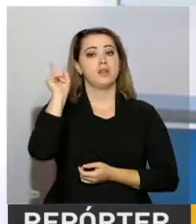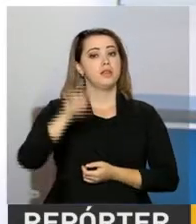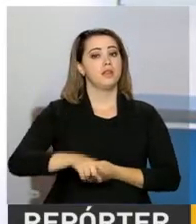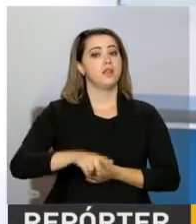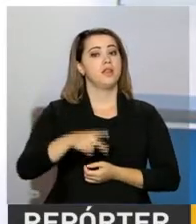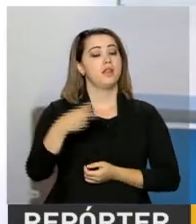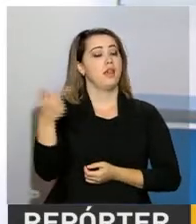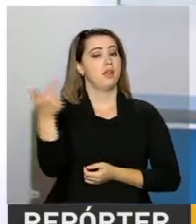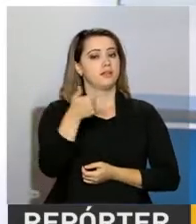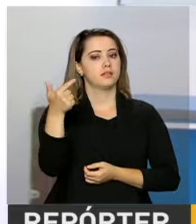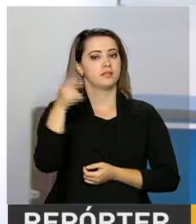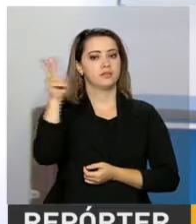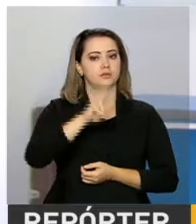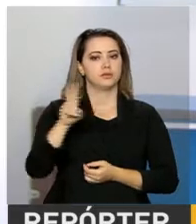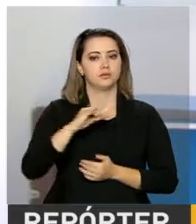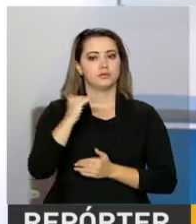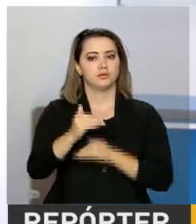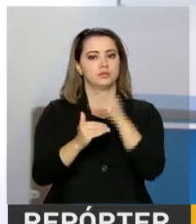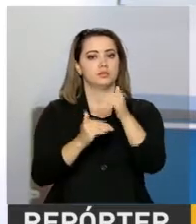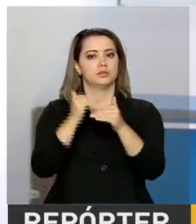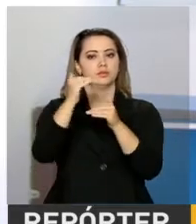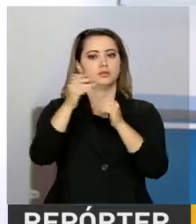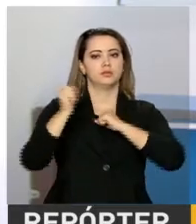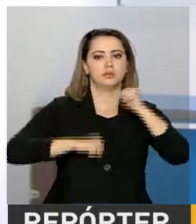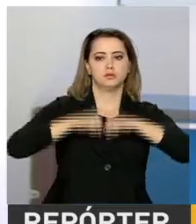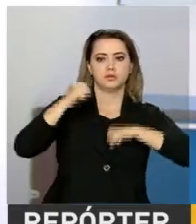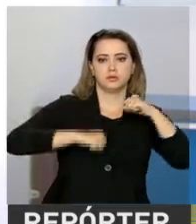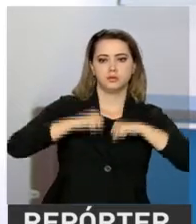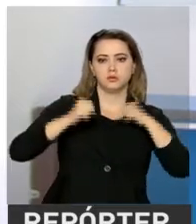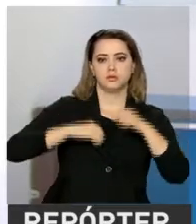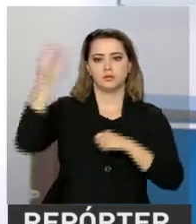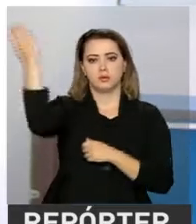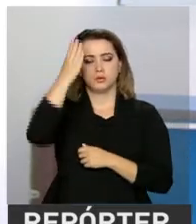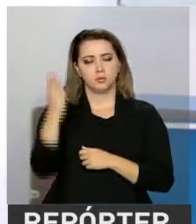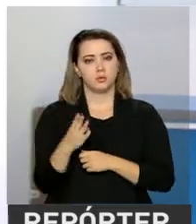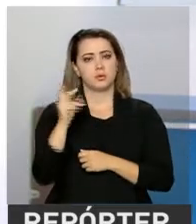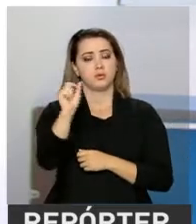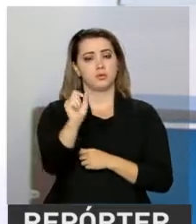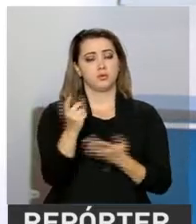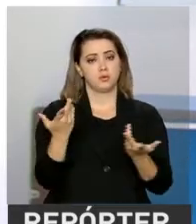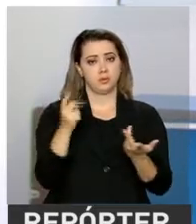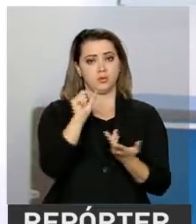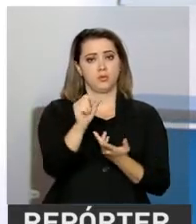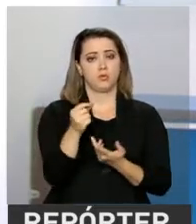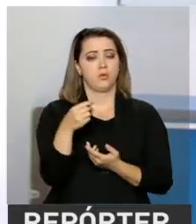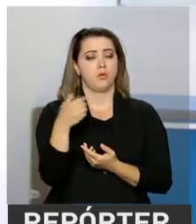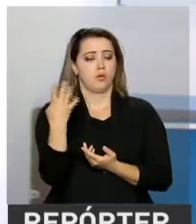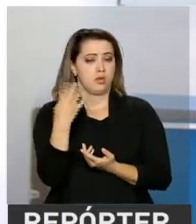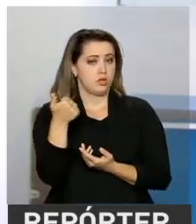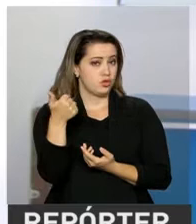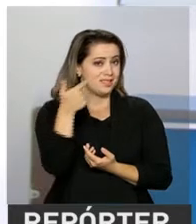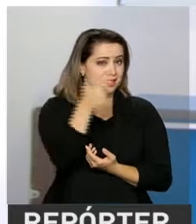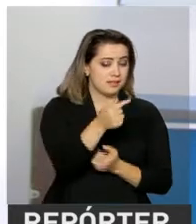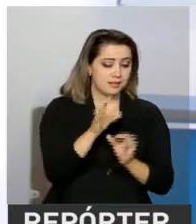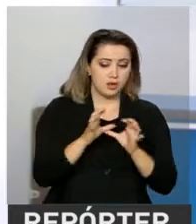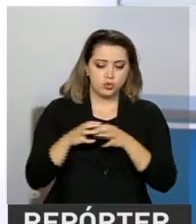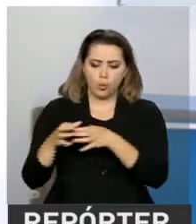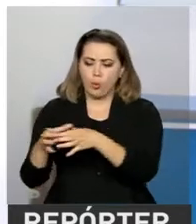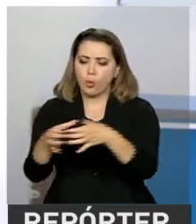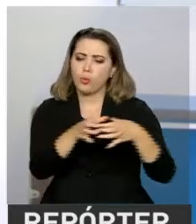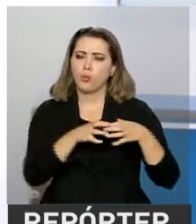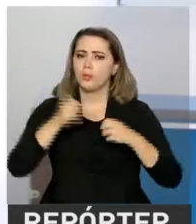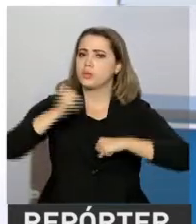produção industrial brasileira. Dos 24 ramos pesquisados pelo IBGE, 17 tiveram resultado